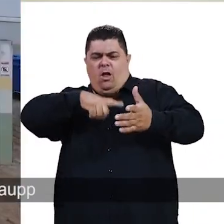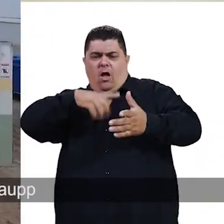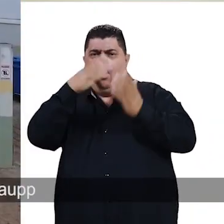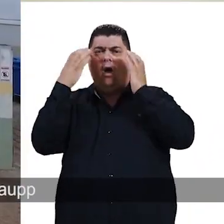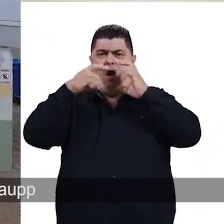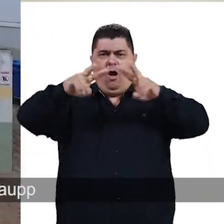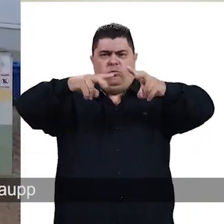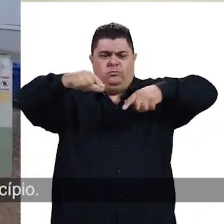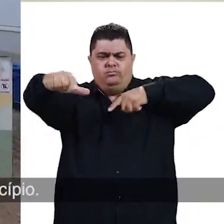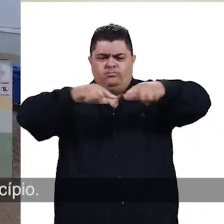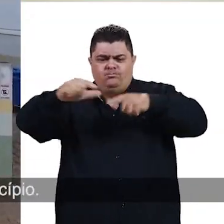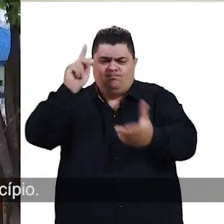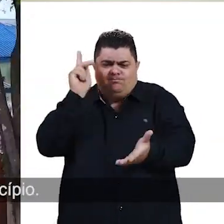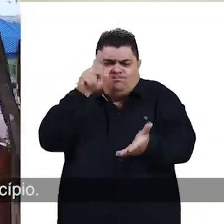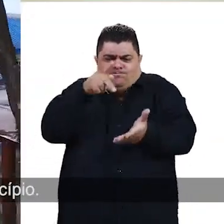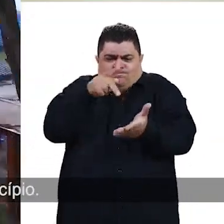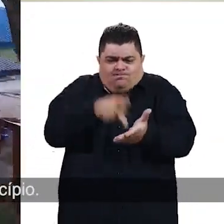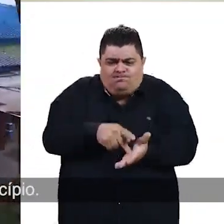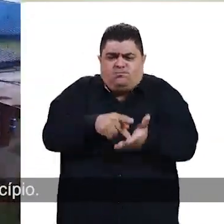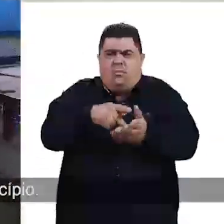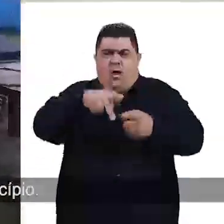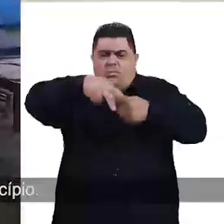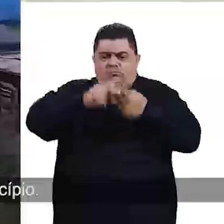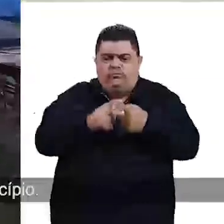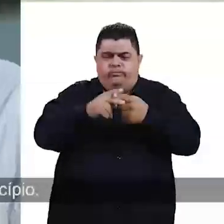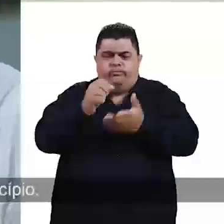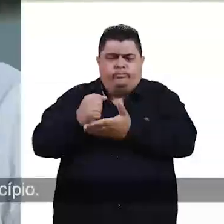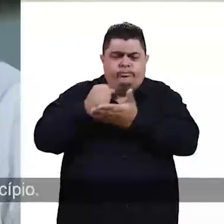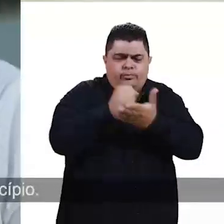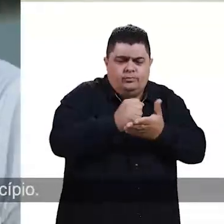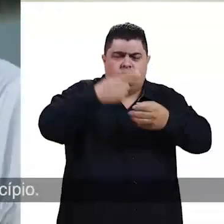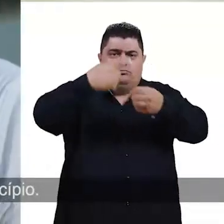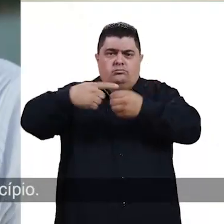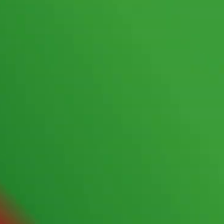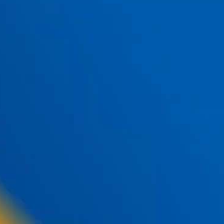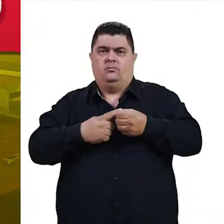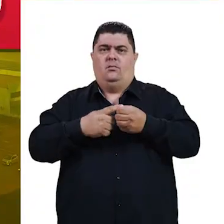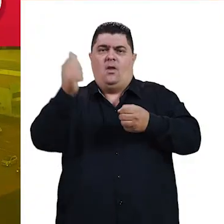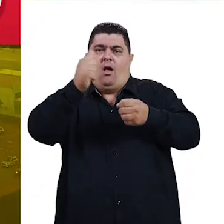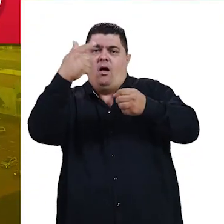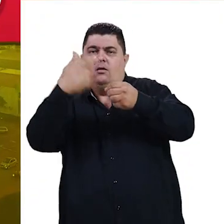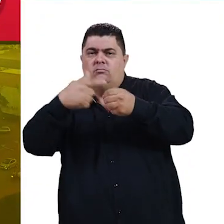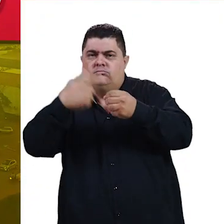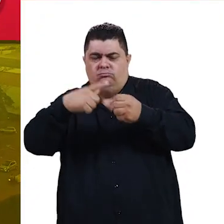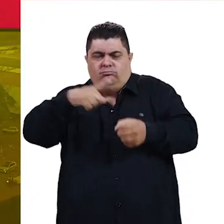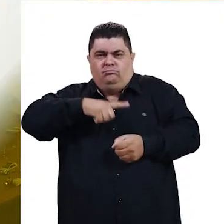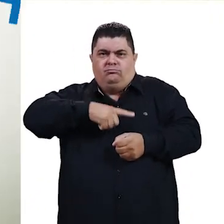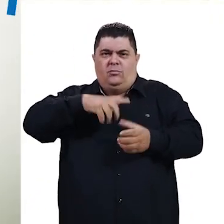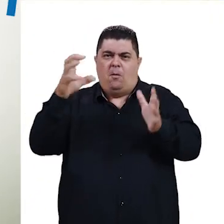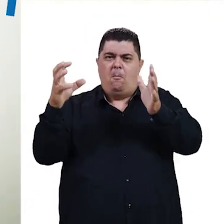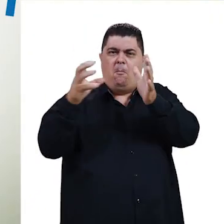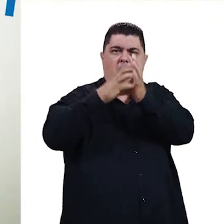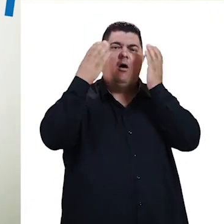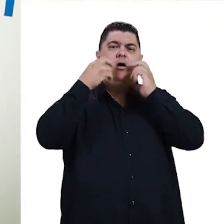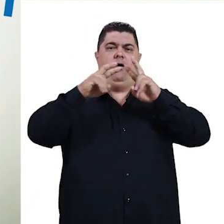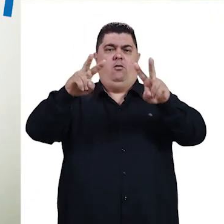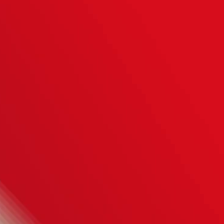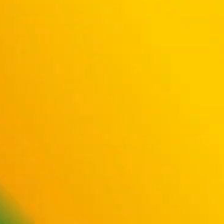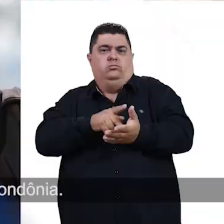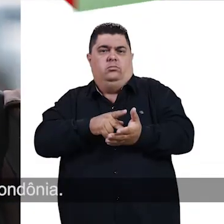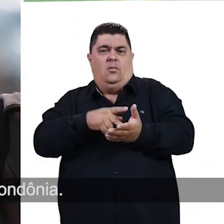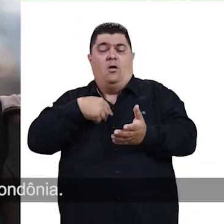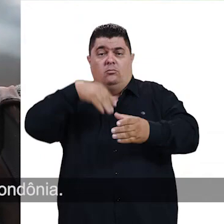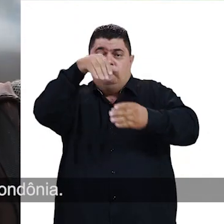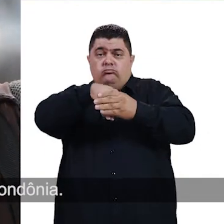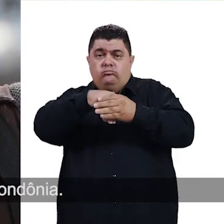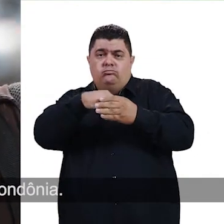que o senador Raupe tem feito para a manutenção do nosso município. Ariquemes, aqui tem a marca do Raupe.